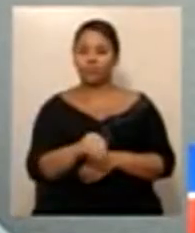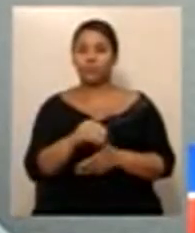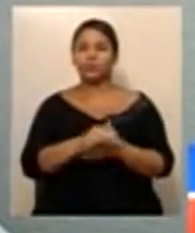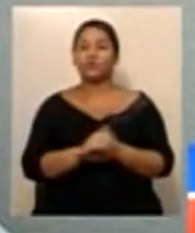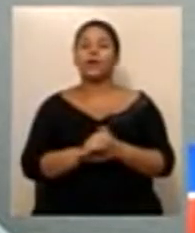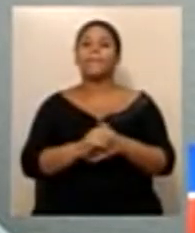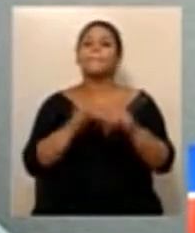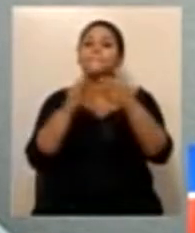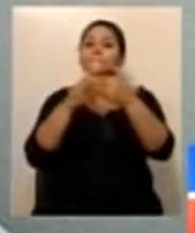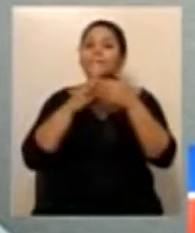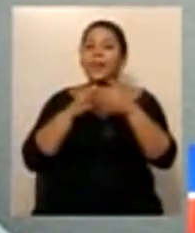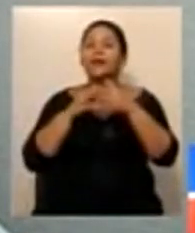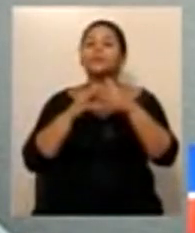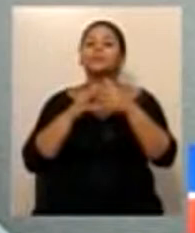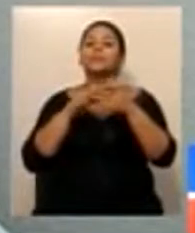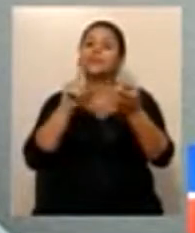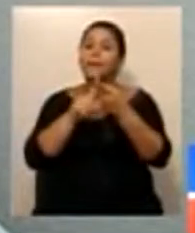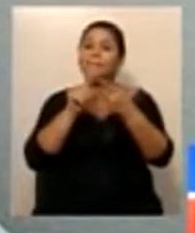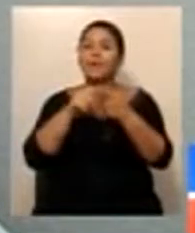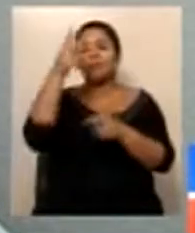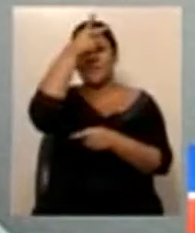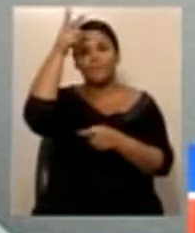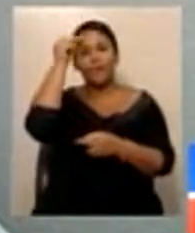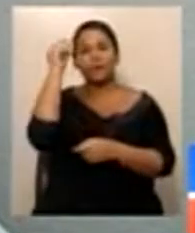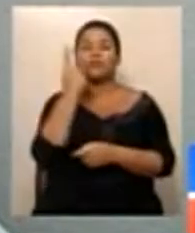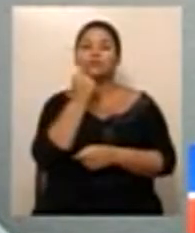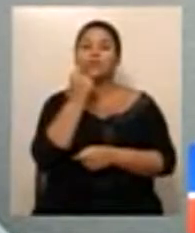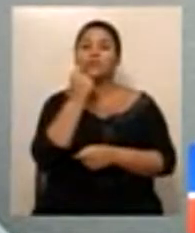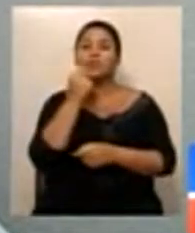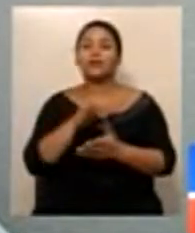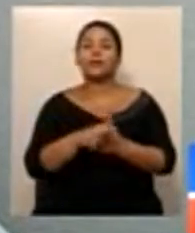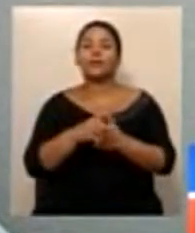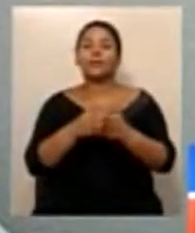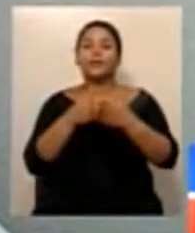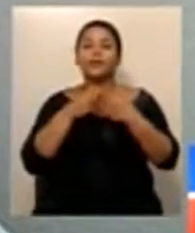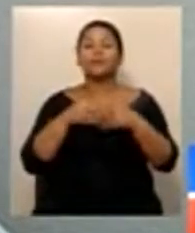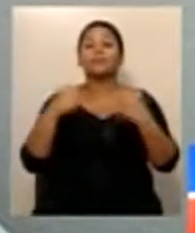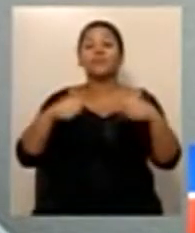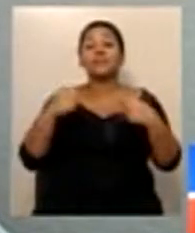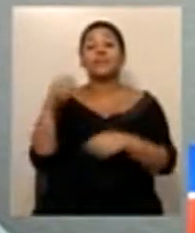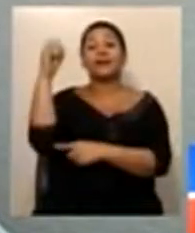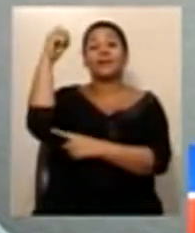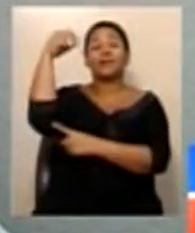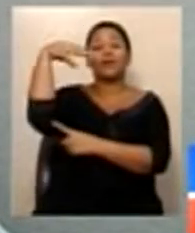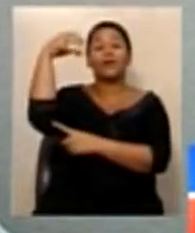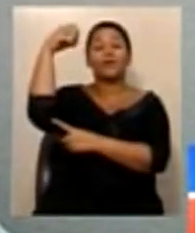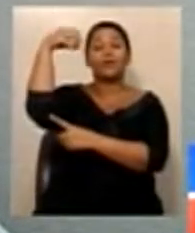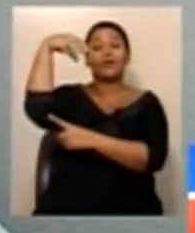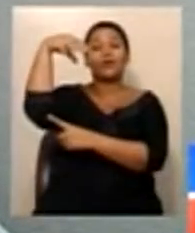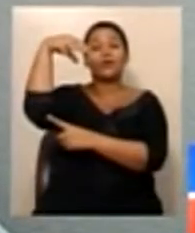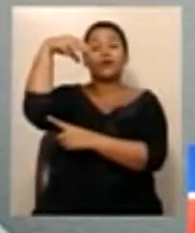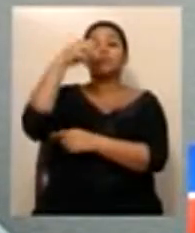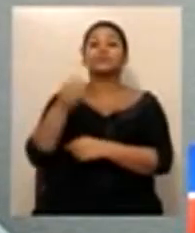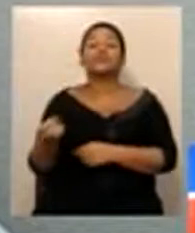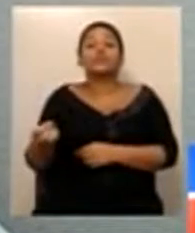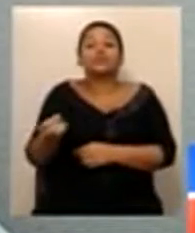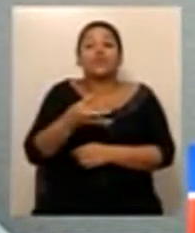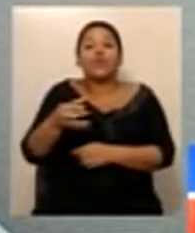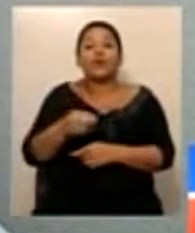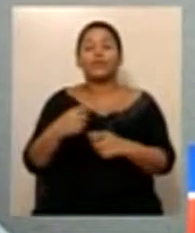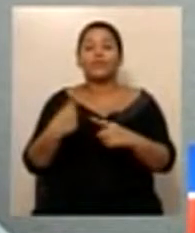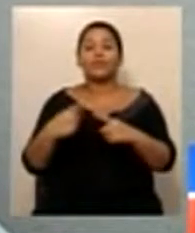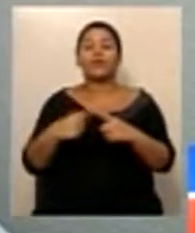no sentido de providenciar a conclusão dos trabalhos de implantação e iluminação dos postes que foram colocados pela